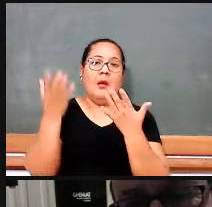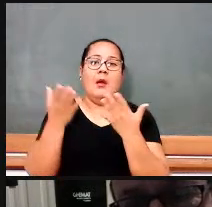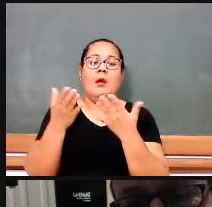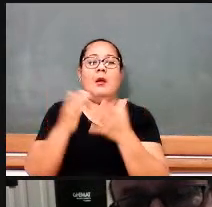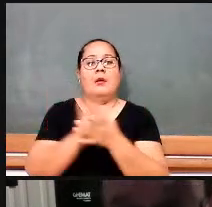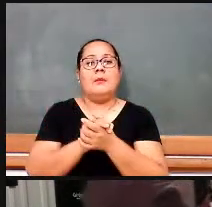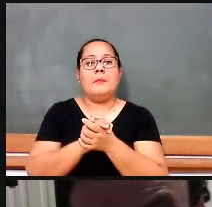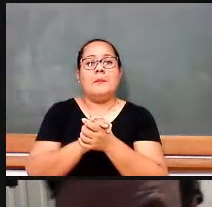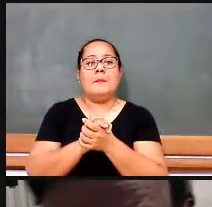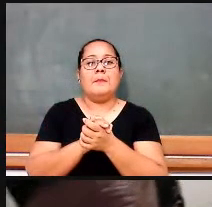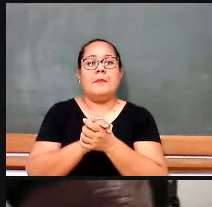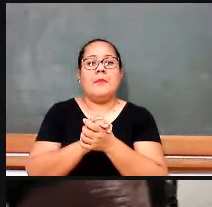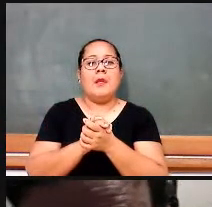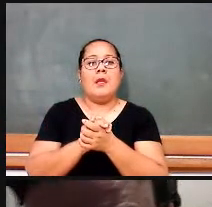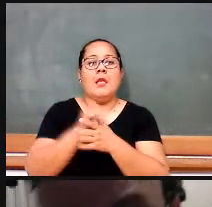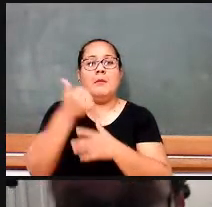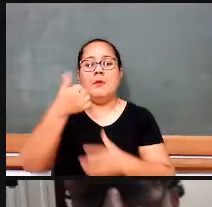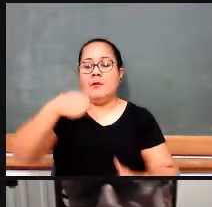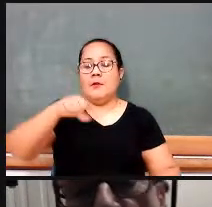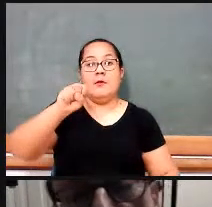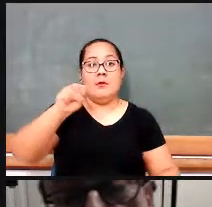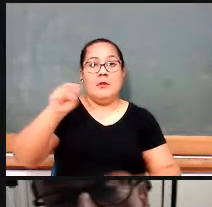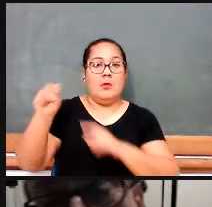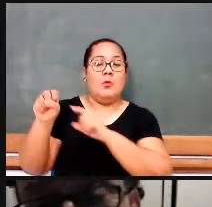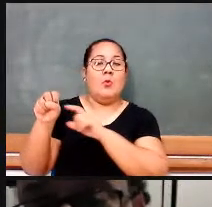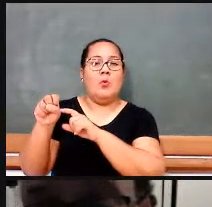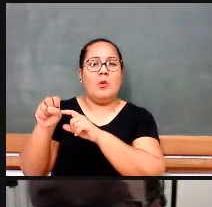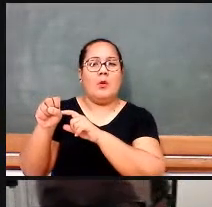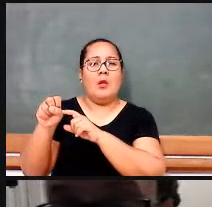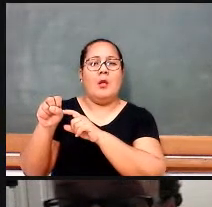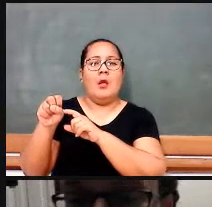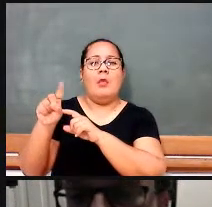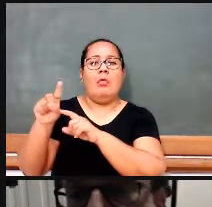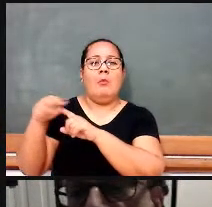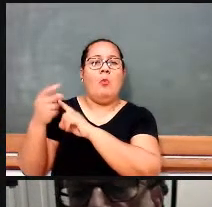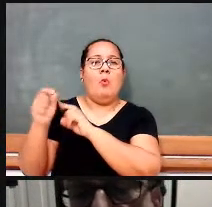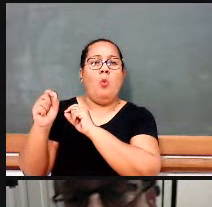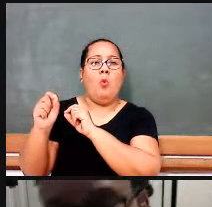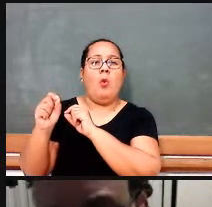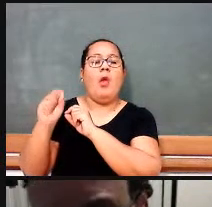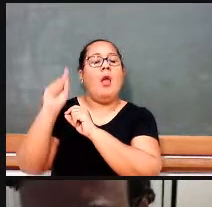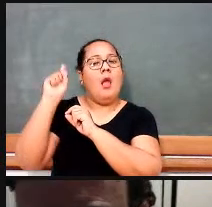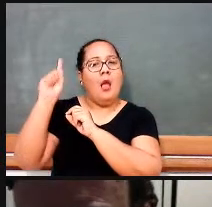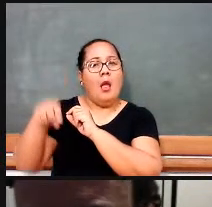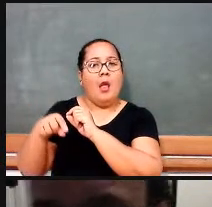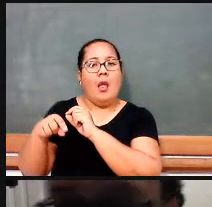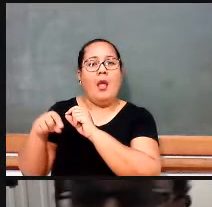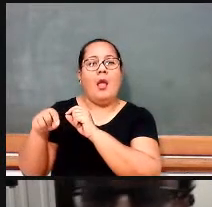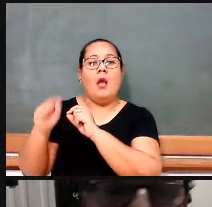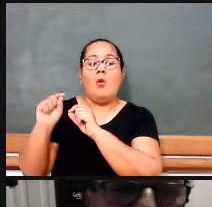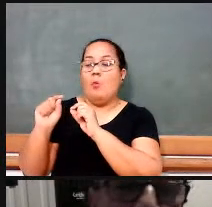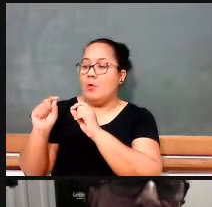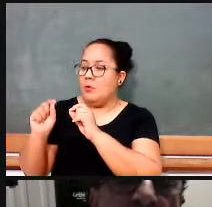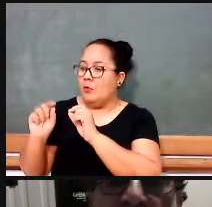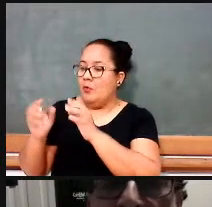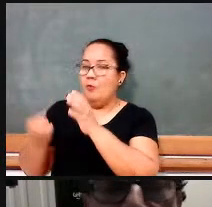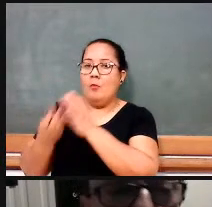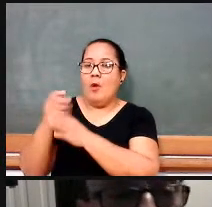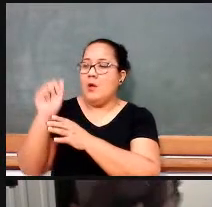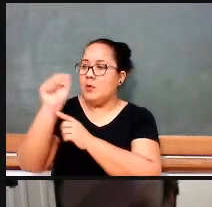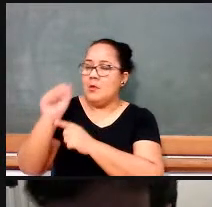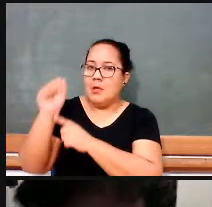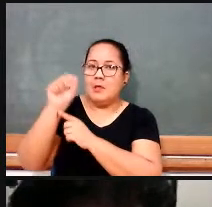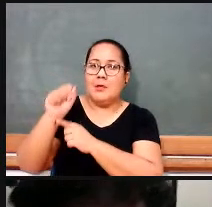Em 1988, um ano depois, foi criada a Sociedade Brasileira de Educação